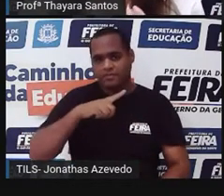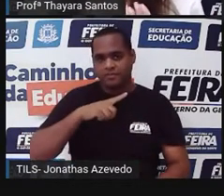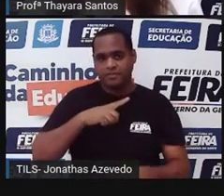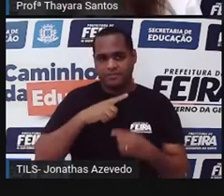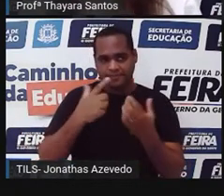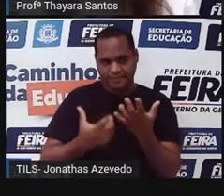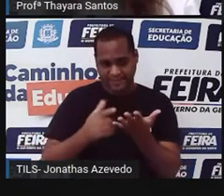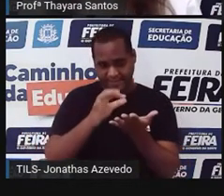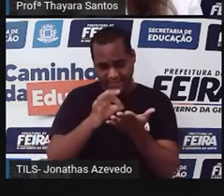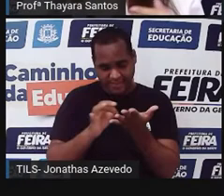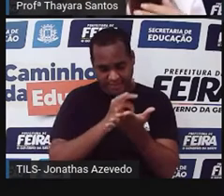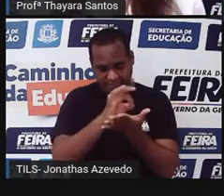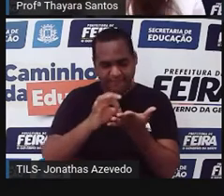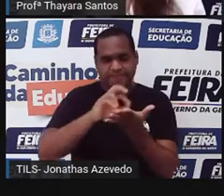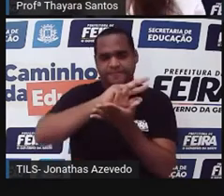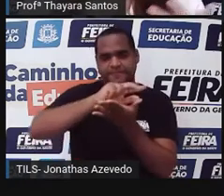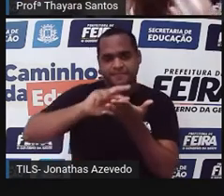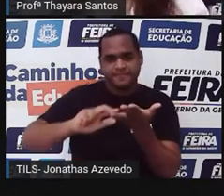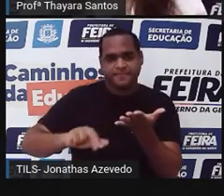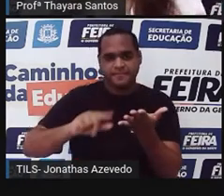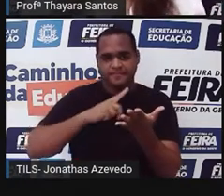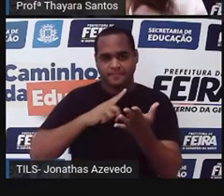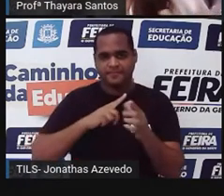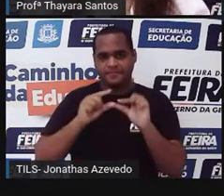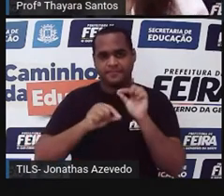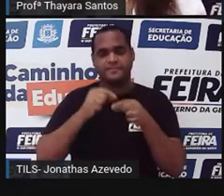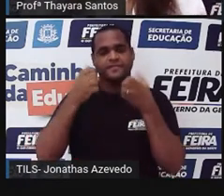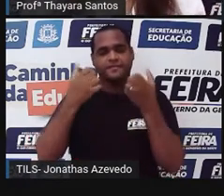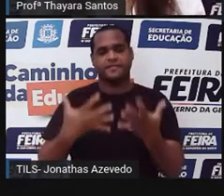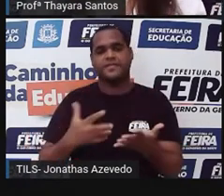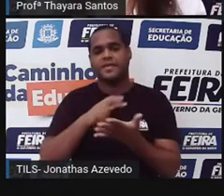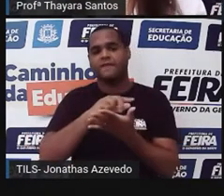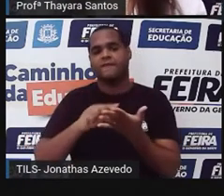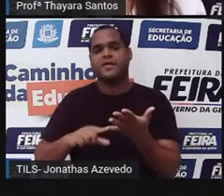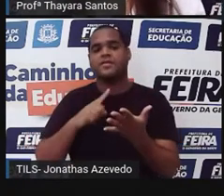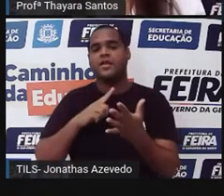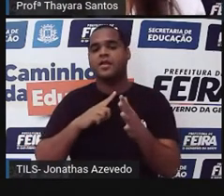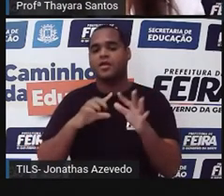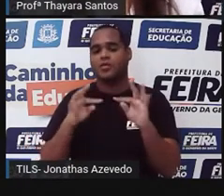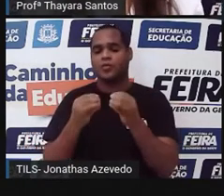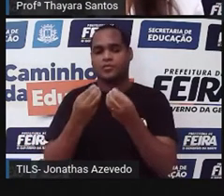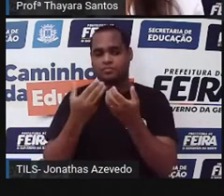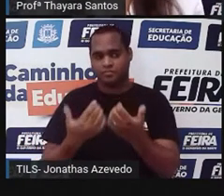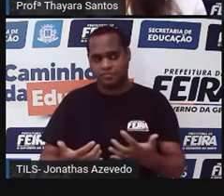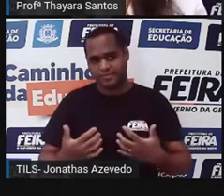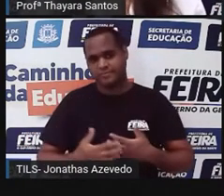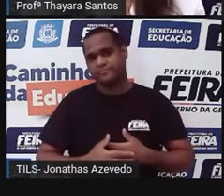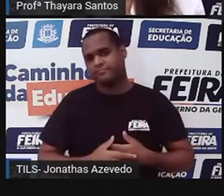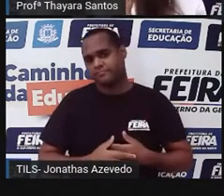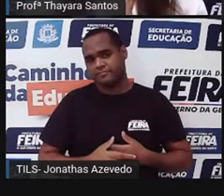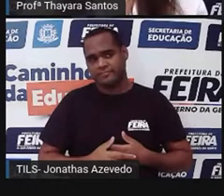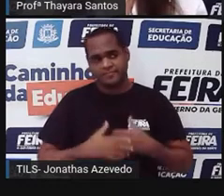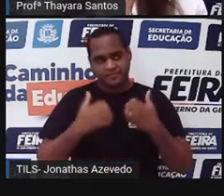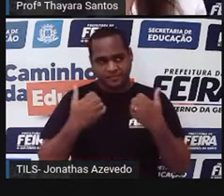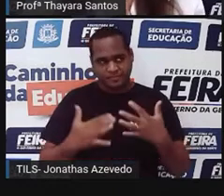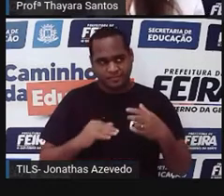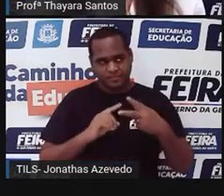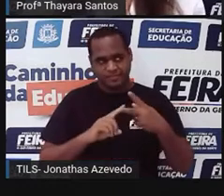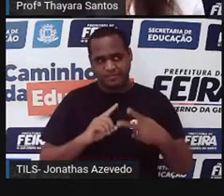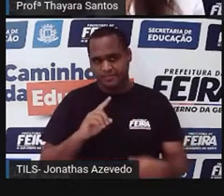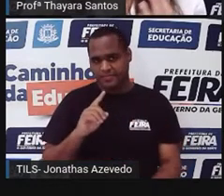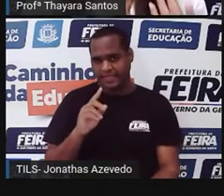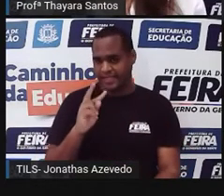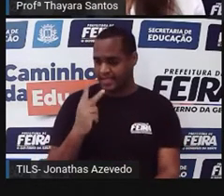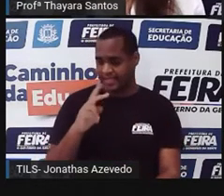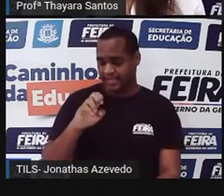pluricelulares, apresentam várias células ali formando o corpo deles. E por fim, todos os animais